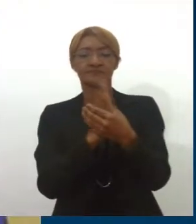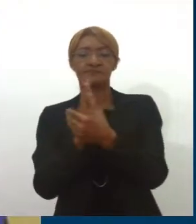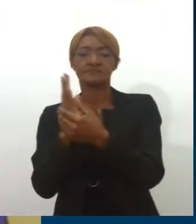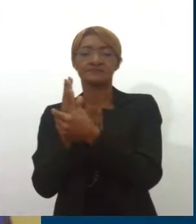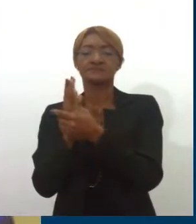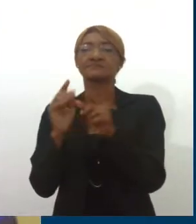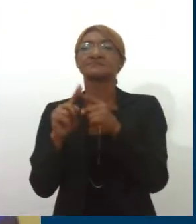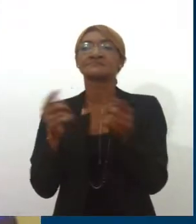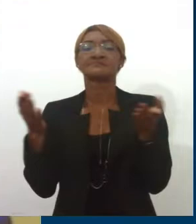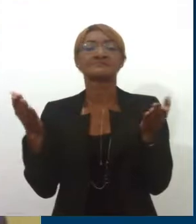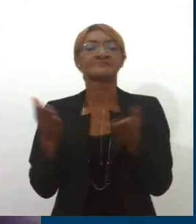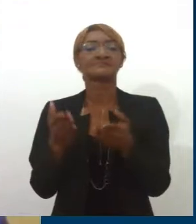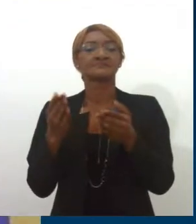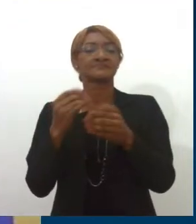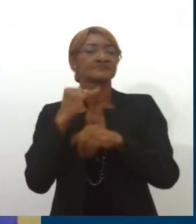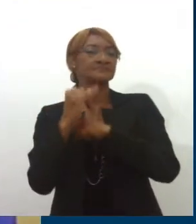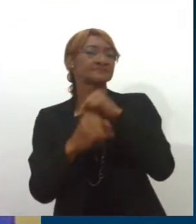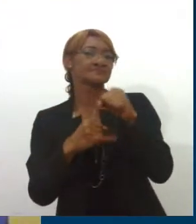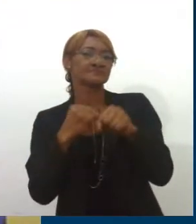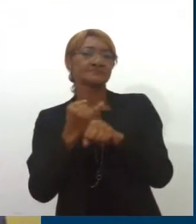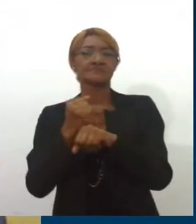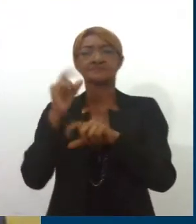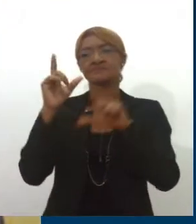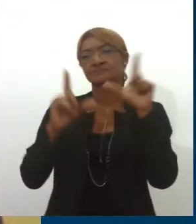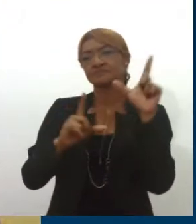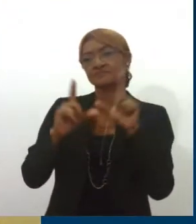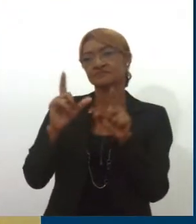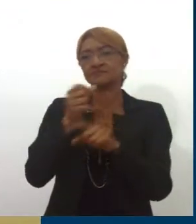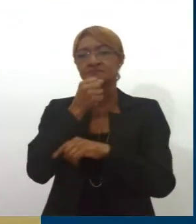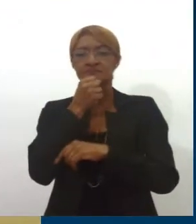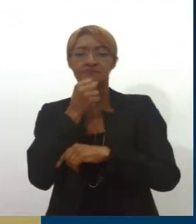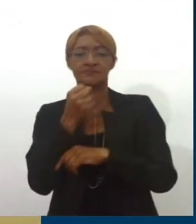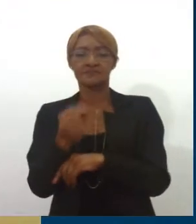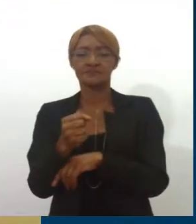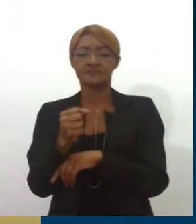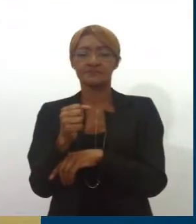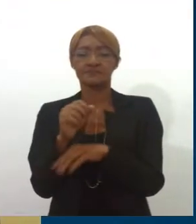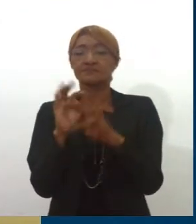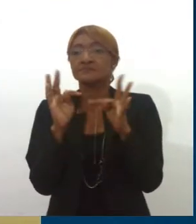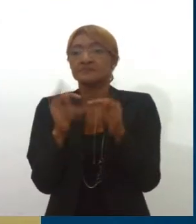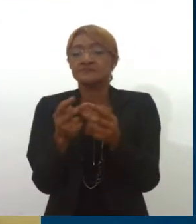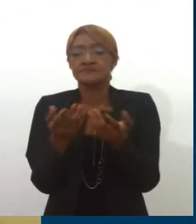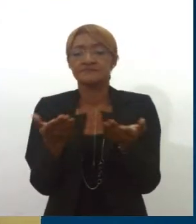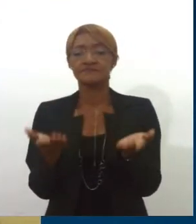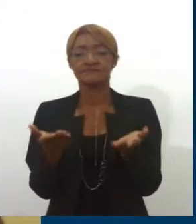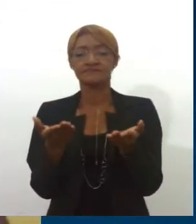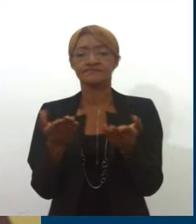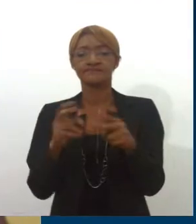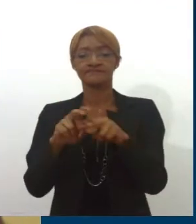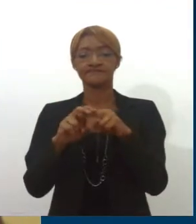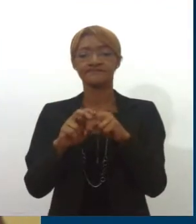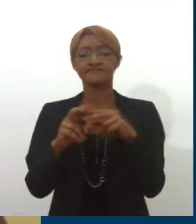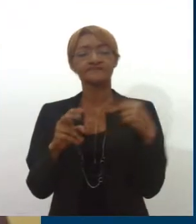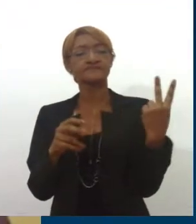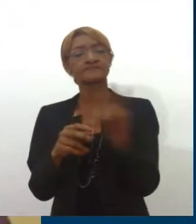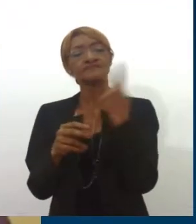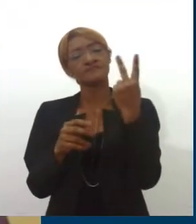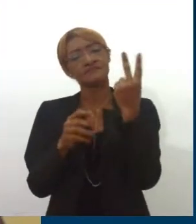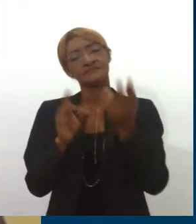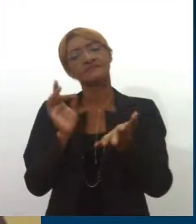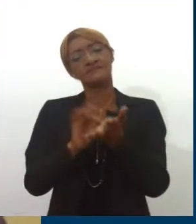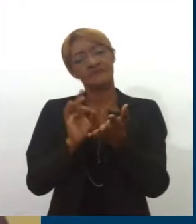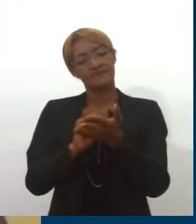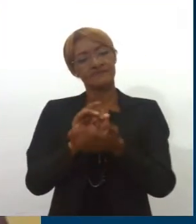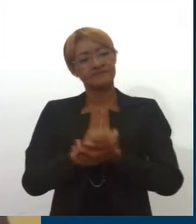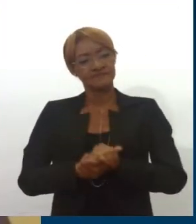cordéis na internet, na TV, no rádio, no jornal. Então, essa versatilidade do cordel nos favorece muito. E, de fato, nós temos